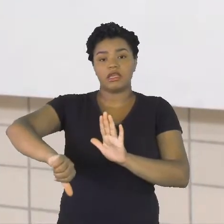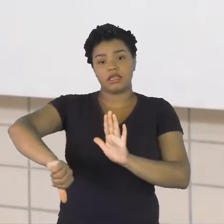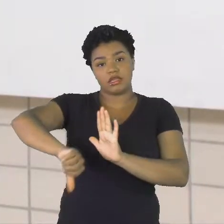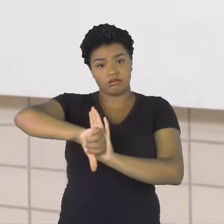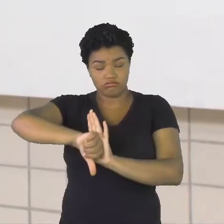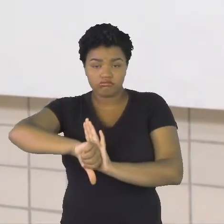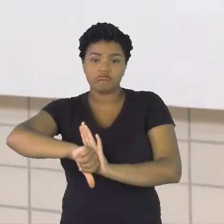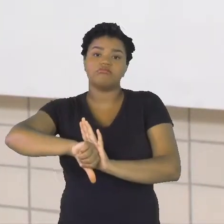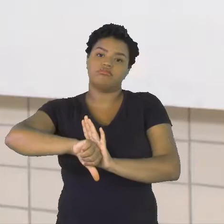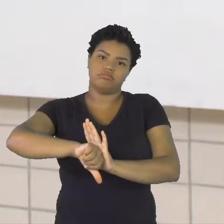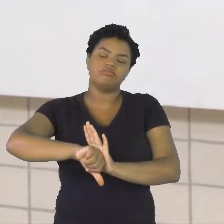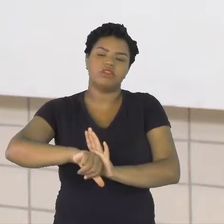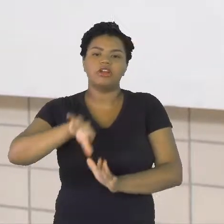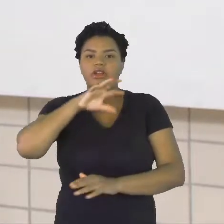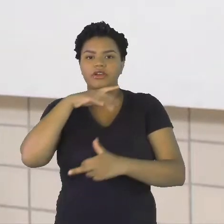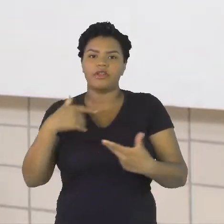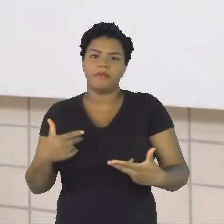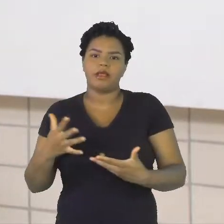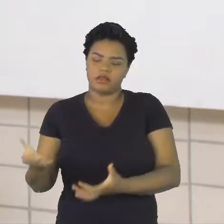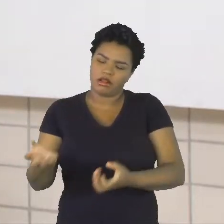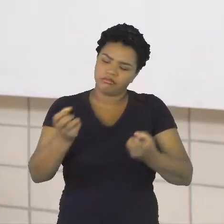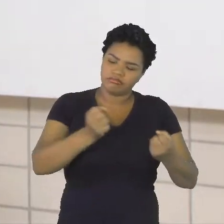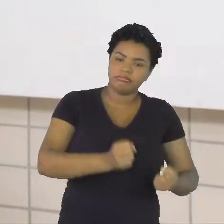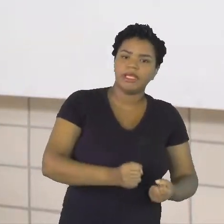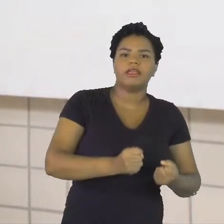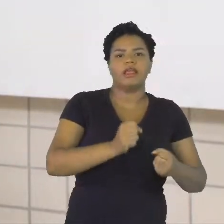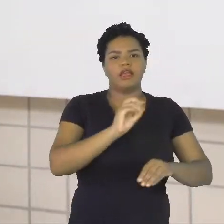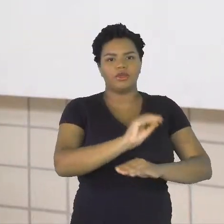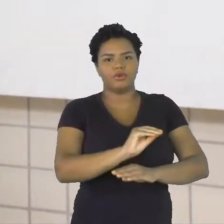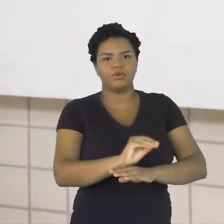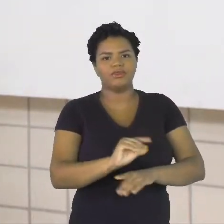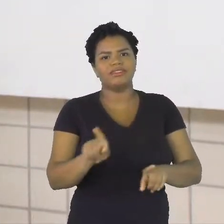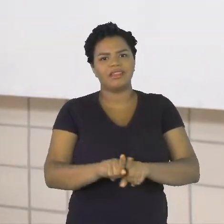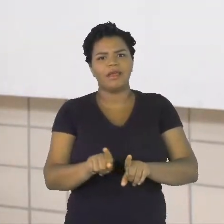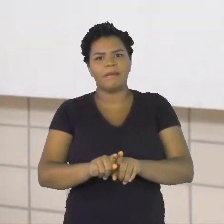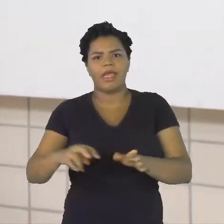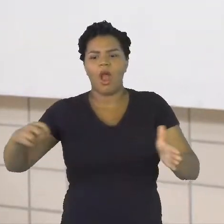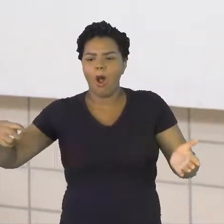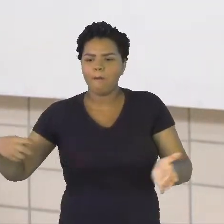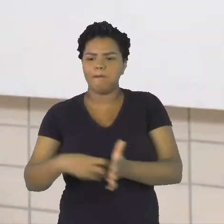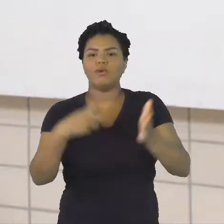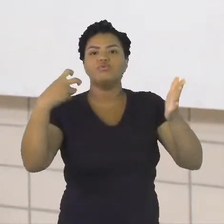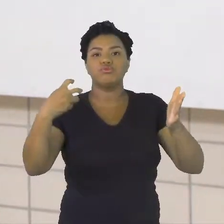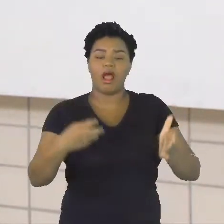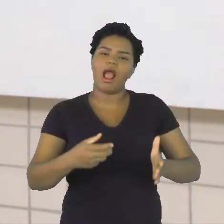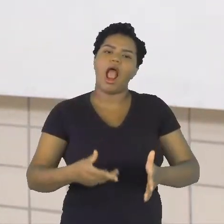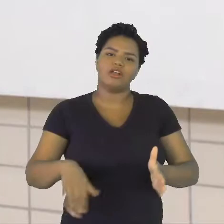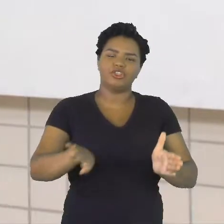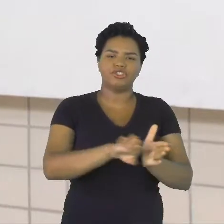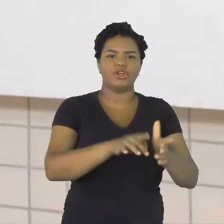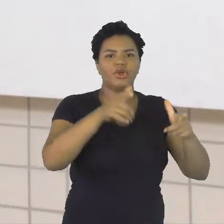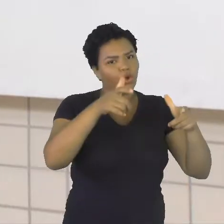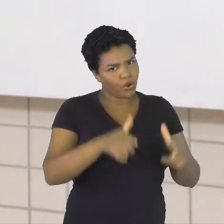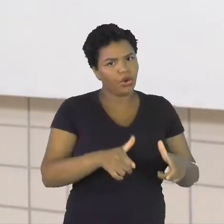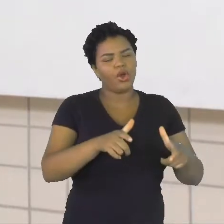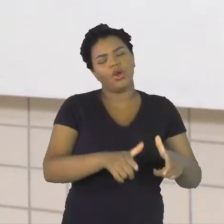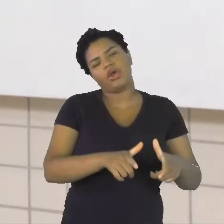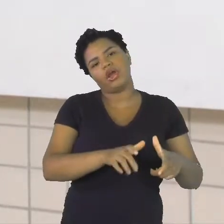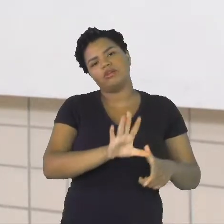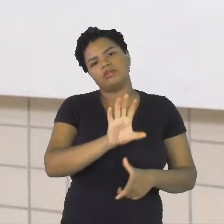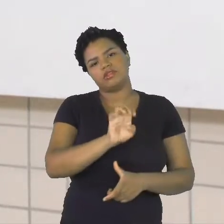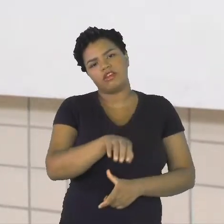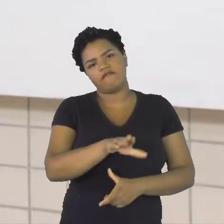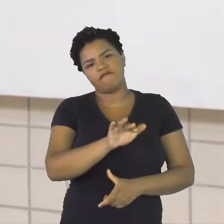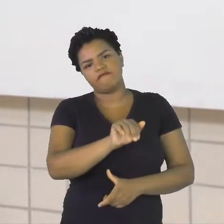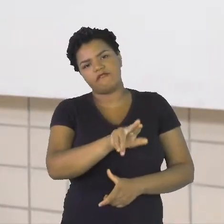sofrem acidentes e acabam chegando ali nesse centro de fauna do Tocantins. Daí, essa equipe de veterinários